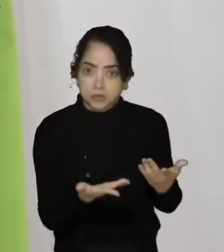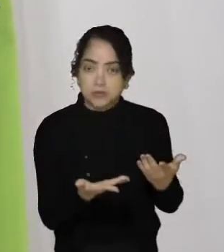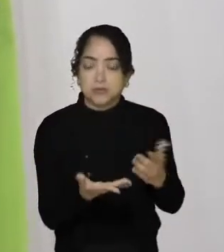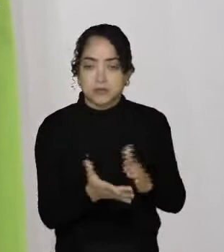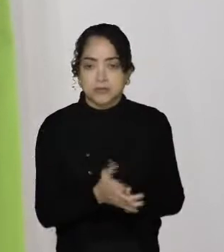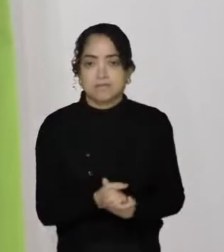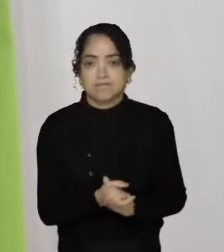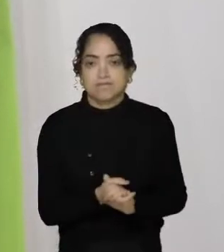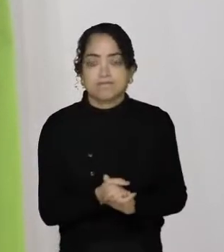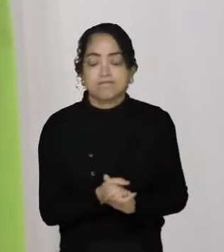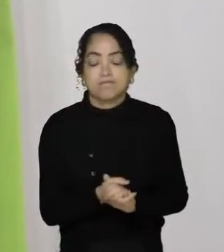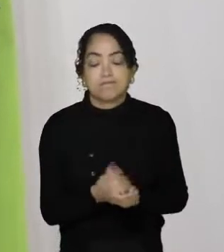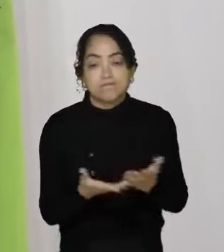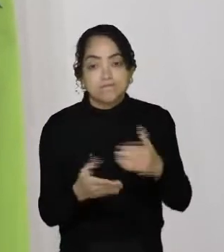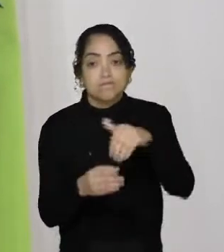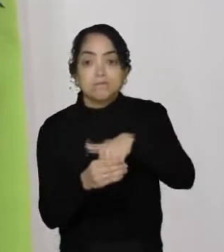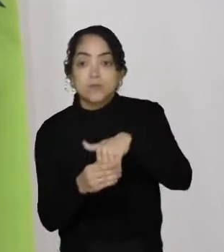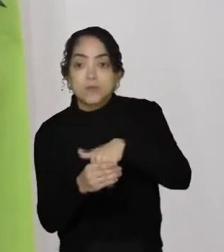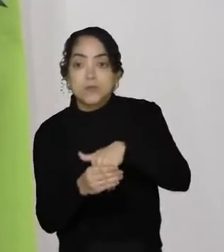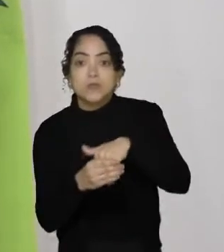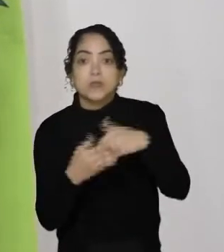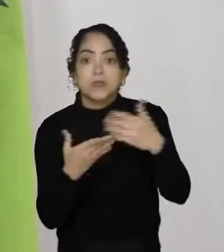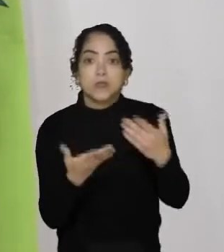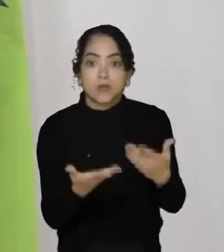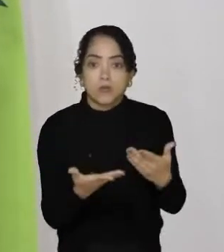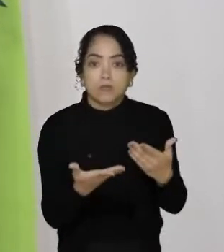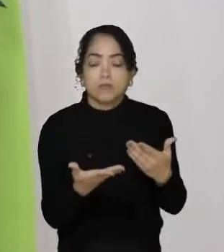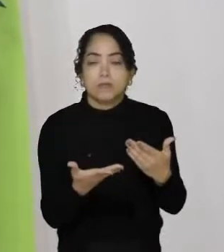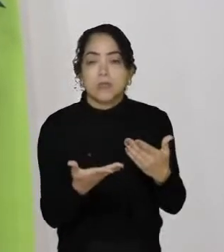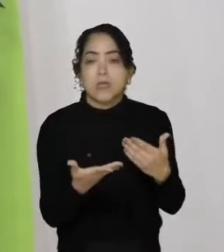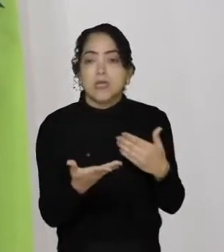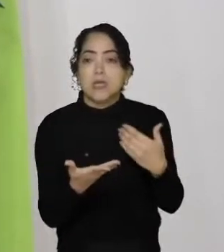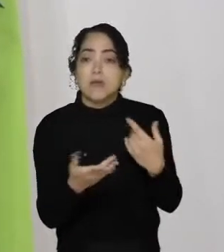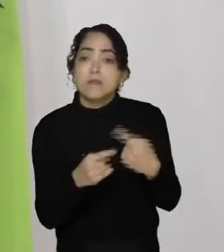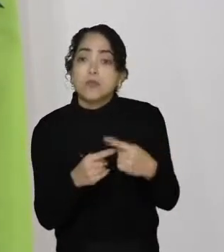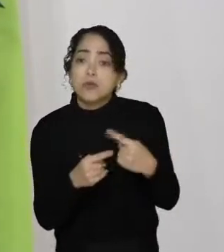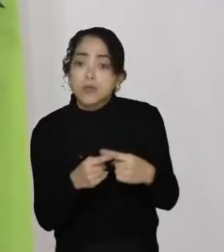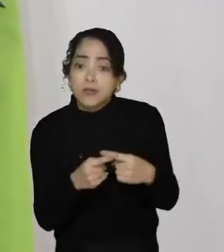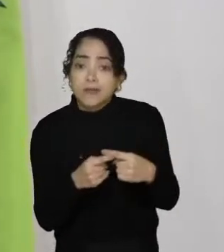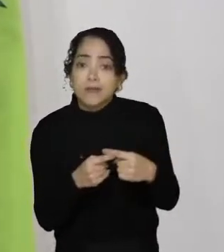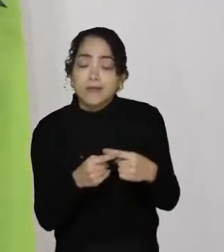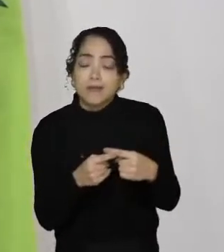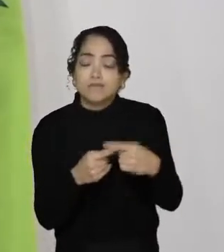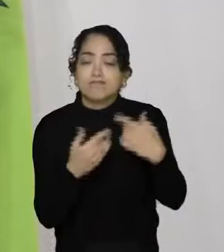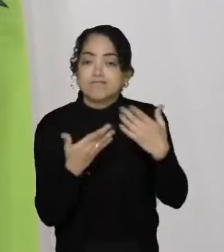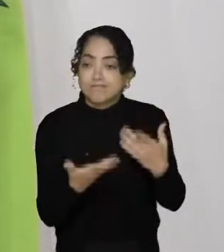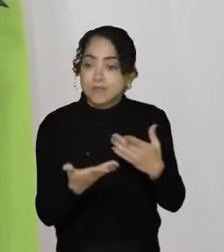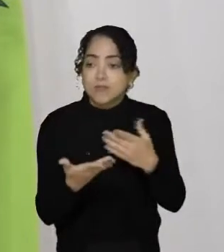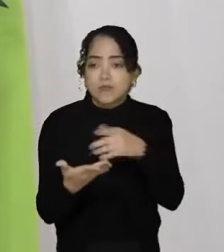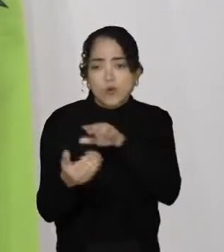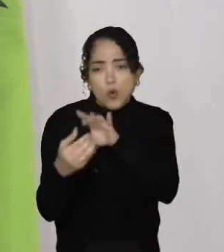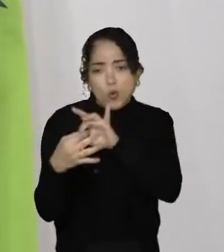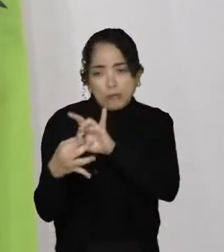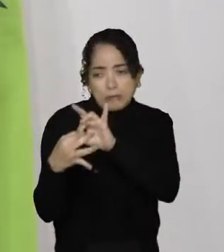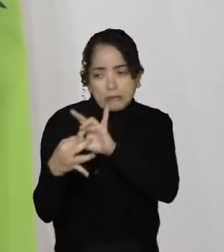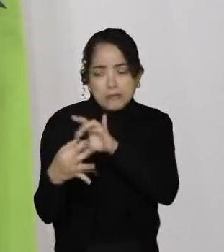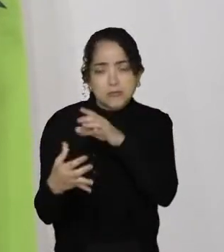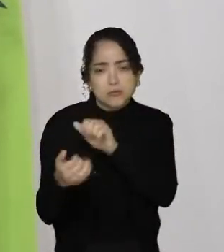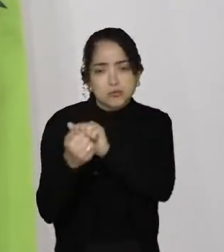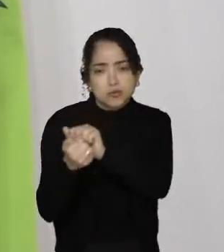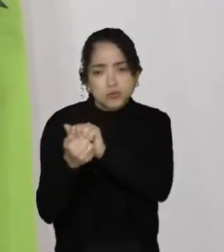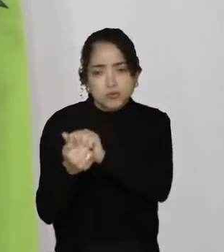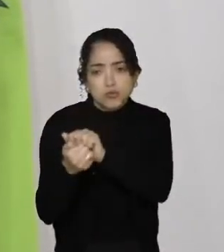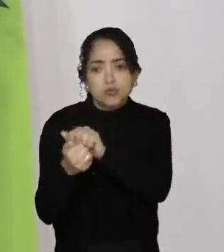para estadual como federal. Porque ficou no saco do governador Moisés, do traidor.